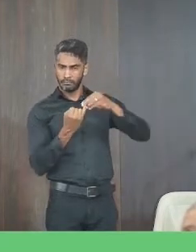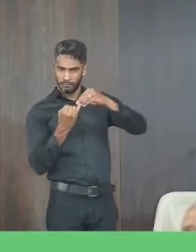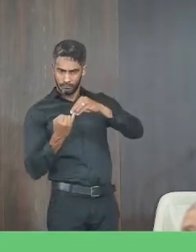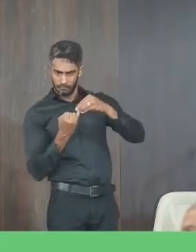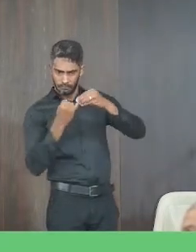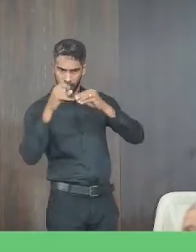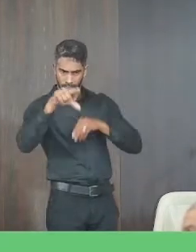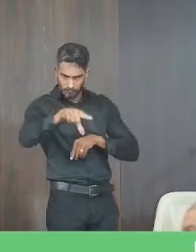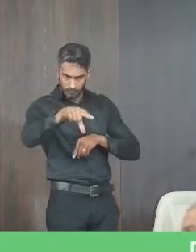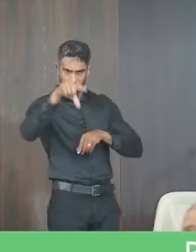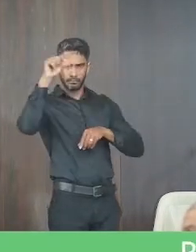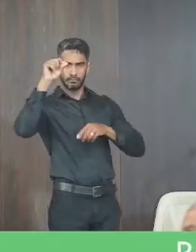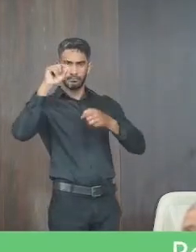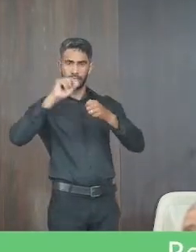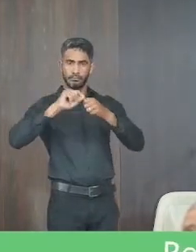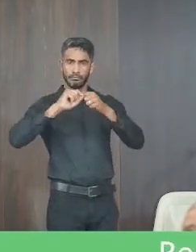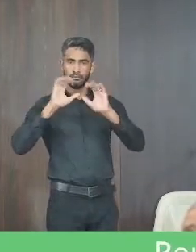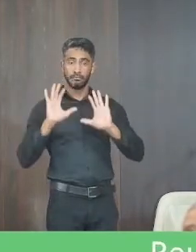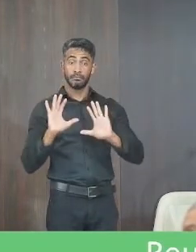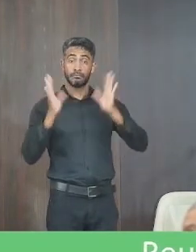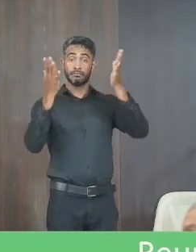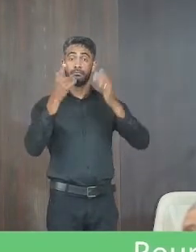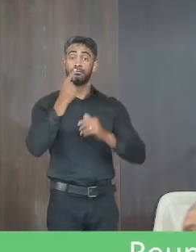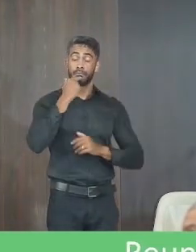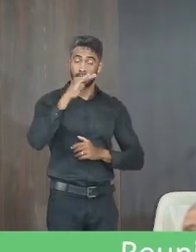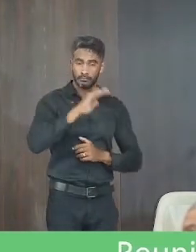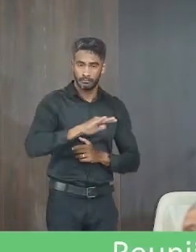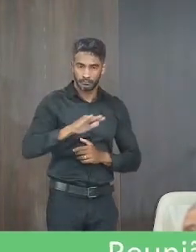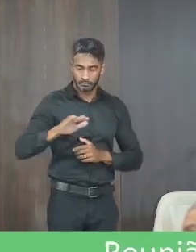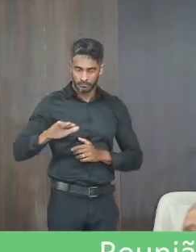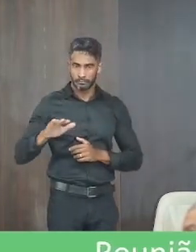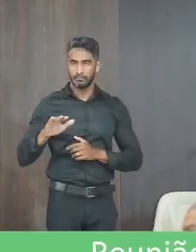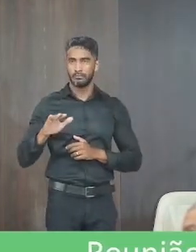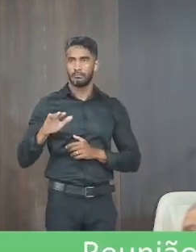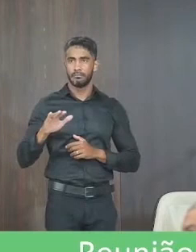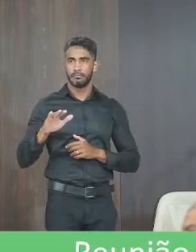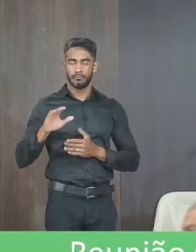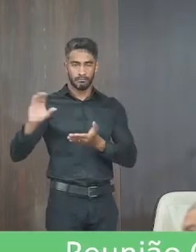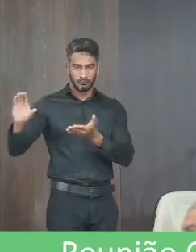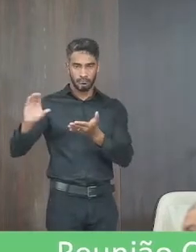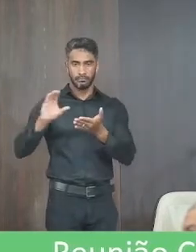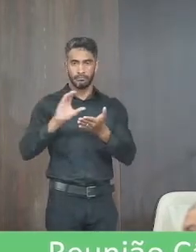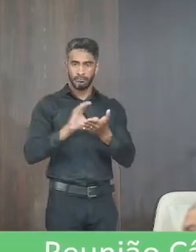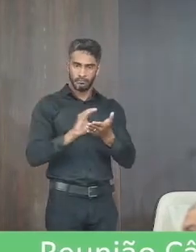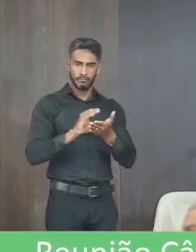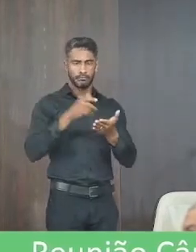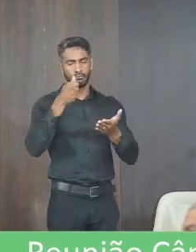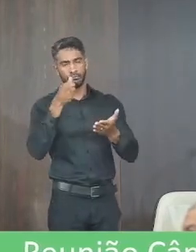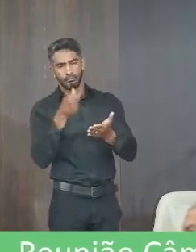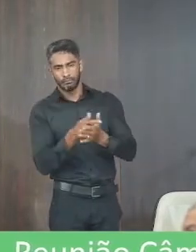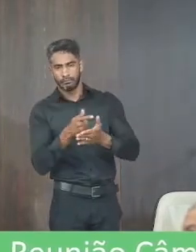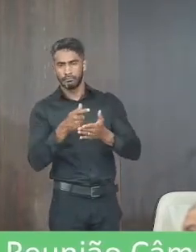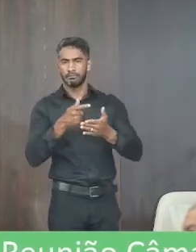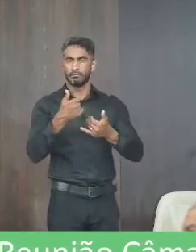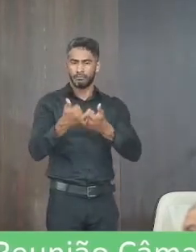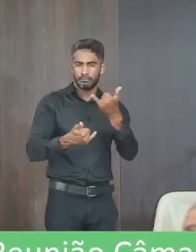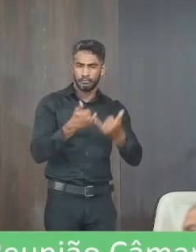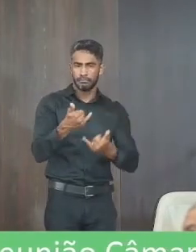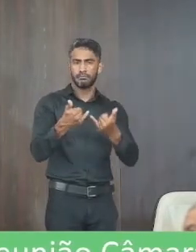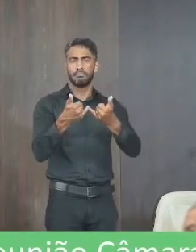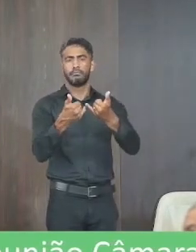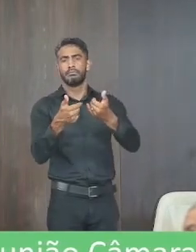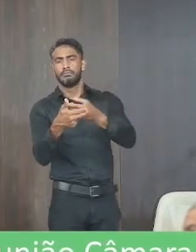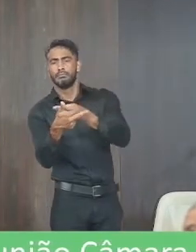que eu indiquei que ia fazer a festa das crianças com esse recurso ia comprar alguns brinquedos